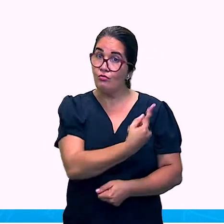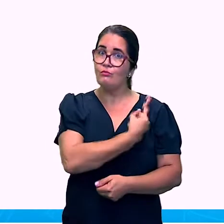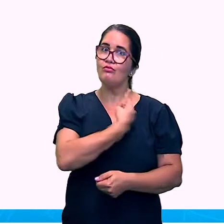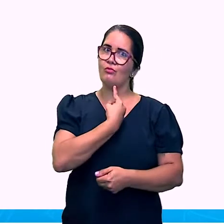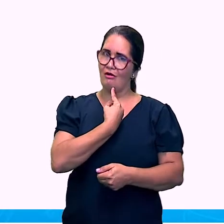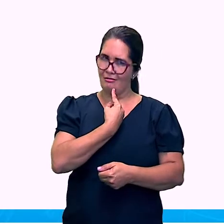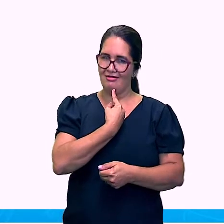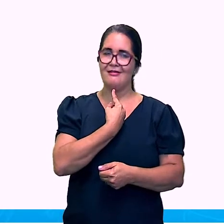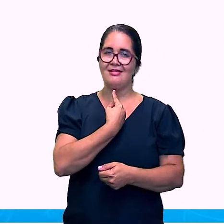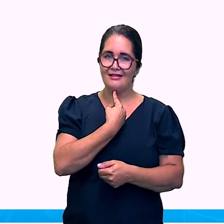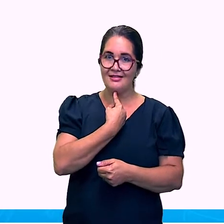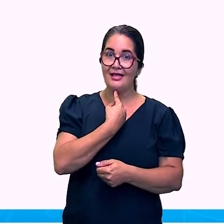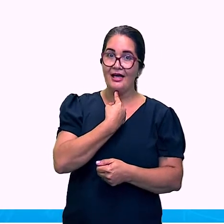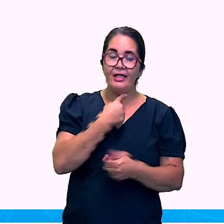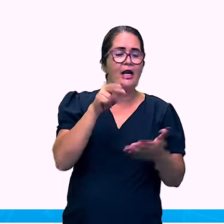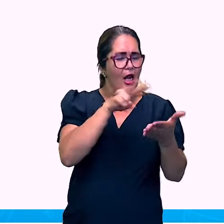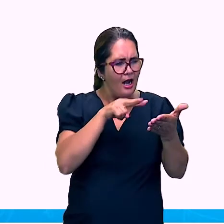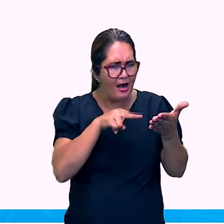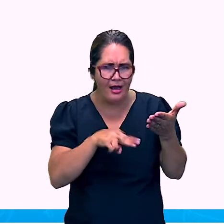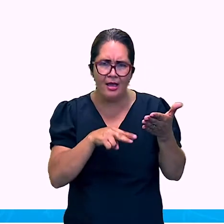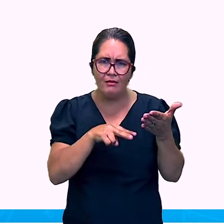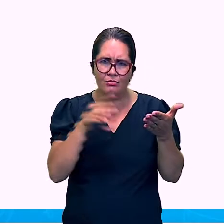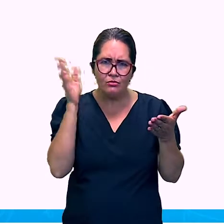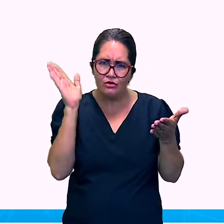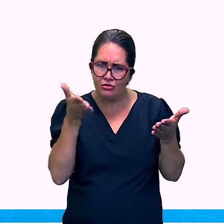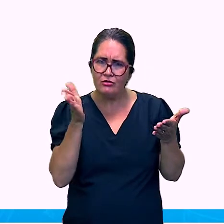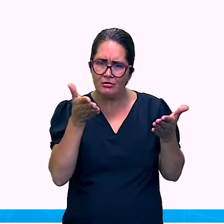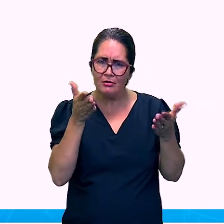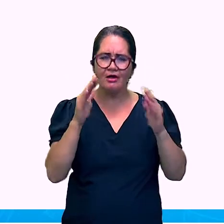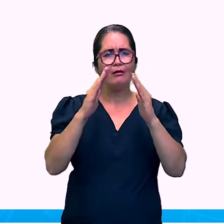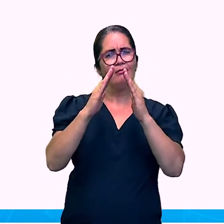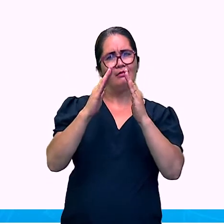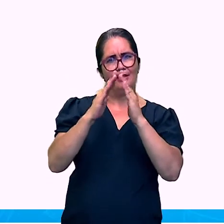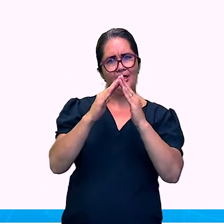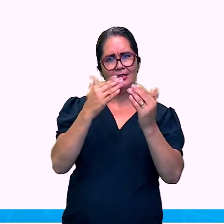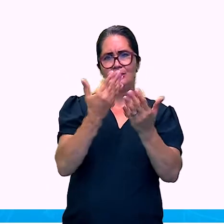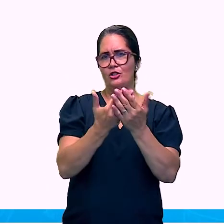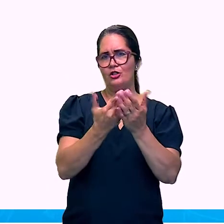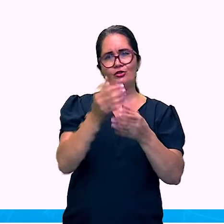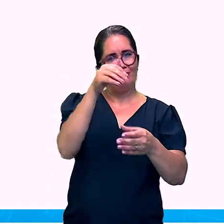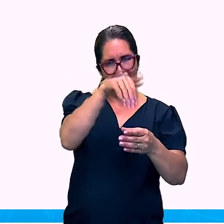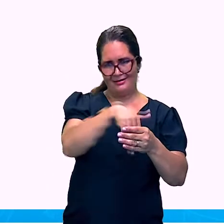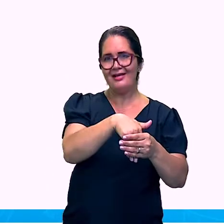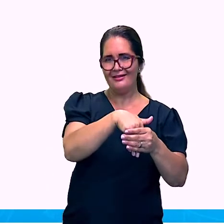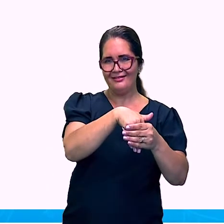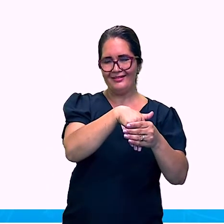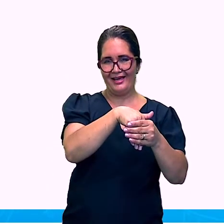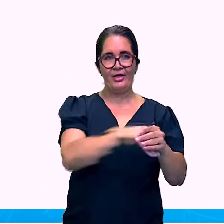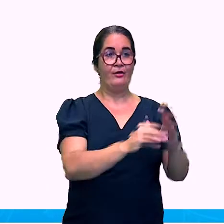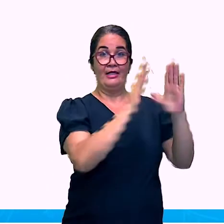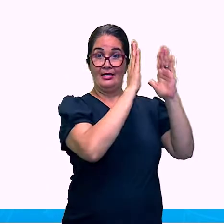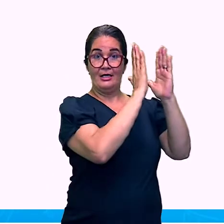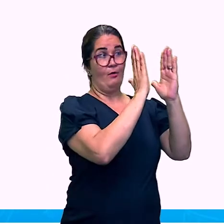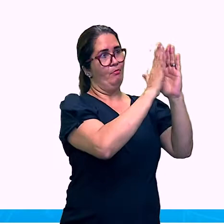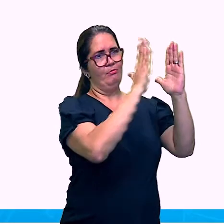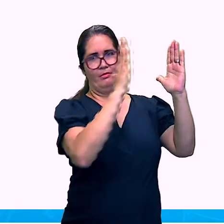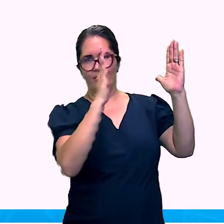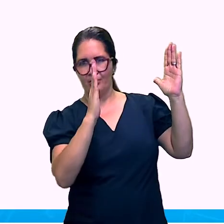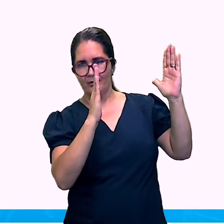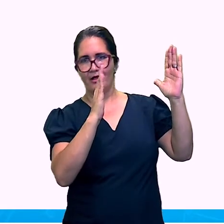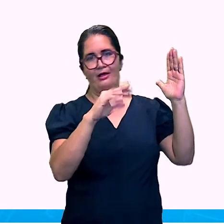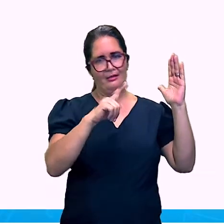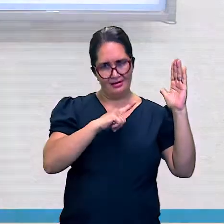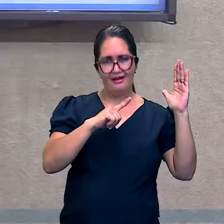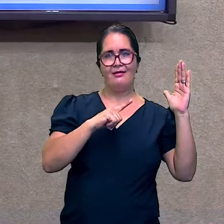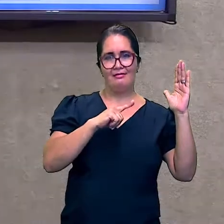Ele expressava. A cultura. Renascentista. E ele. Escreveu. A obra. Os Lusíadas.